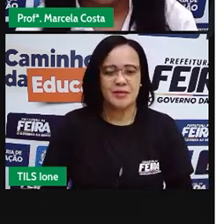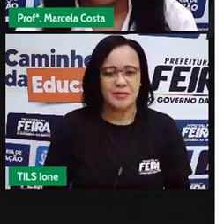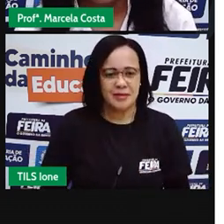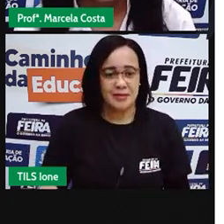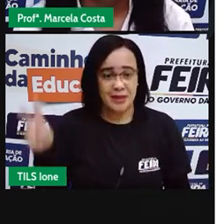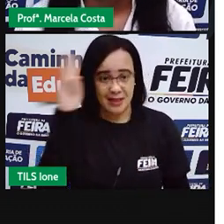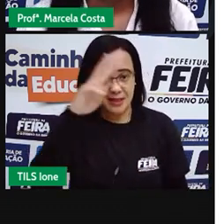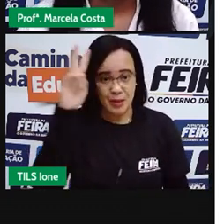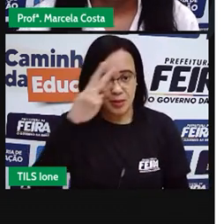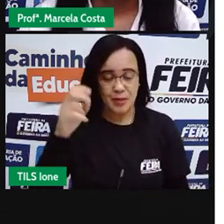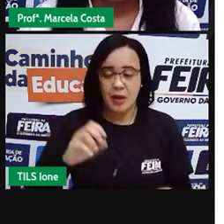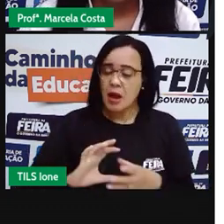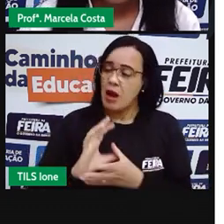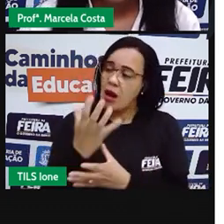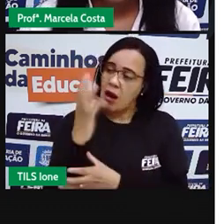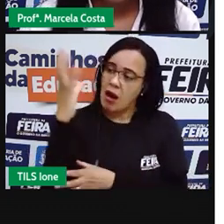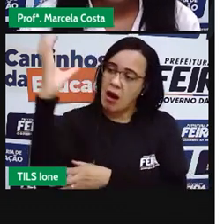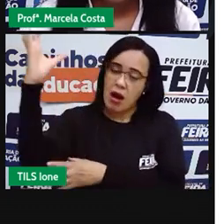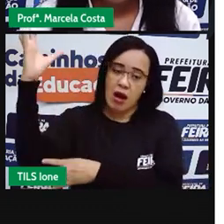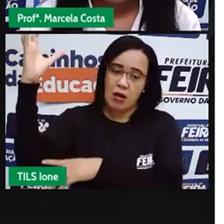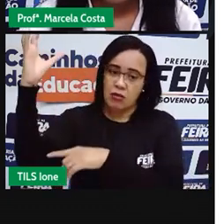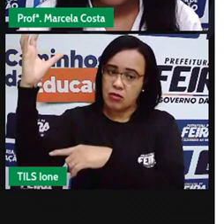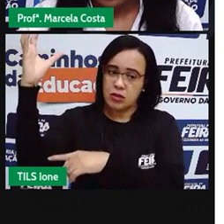15 metros de altura.